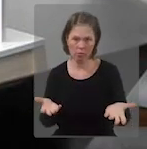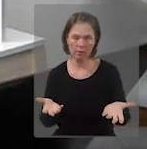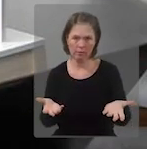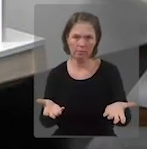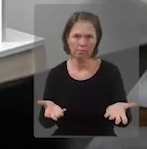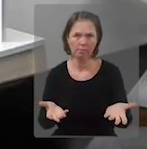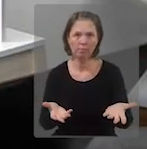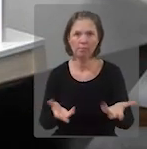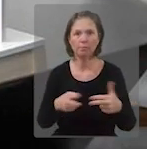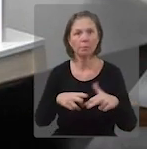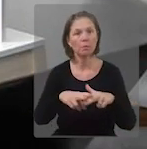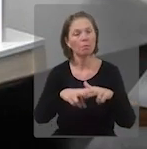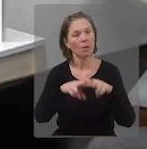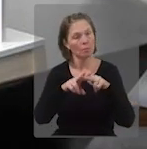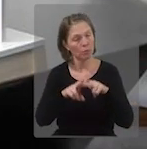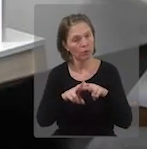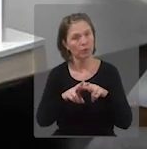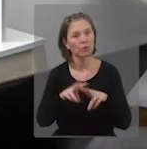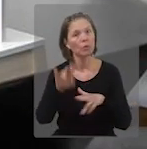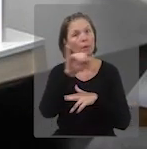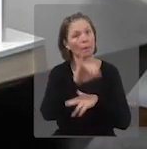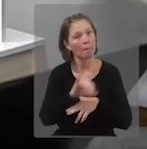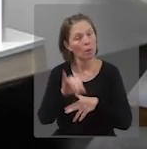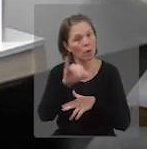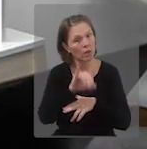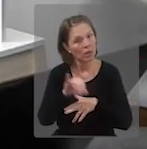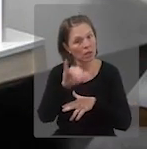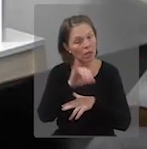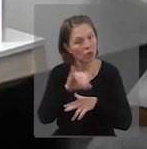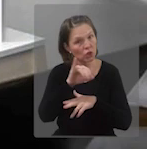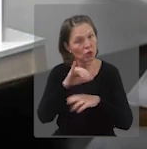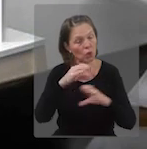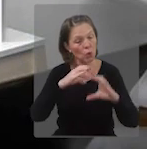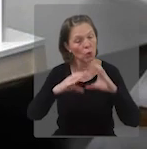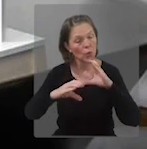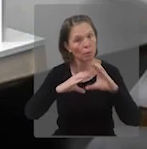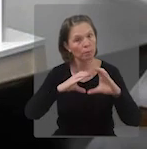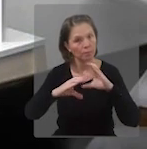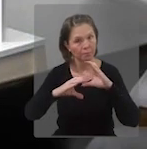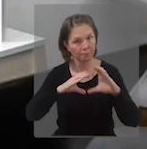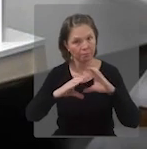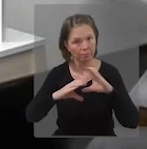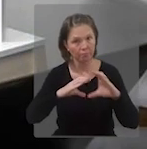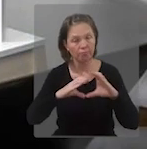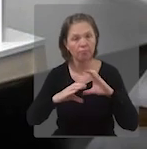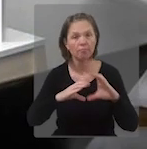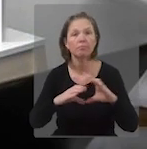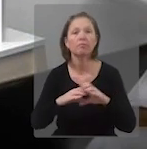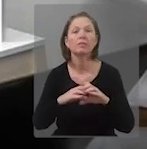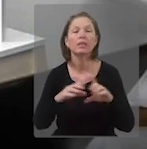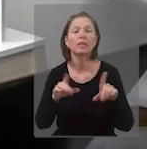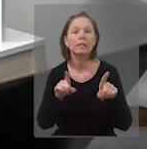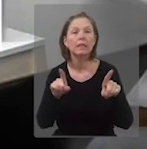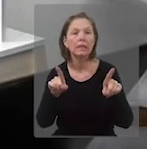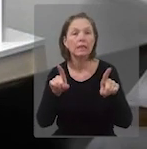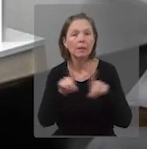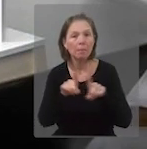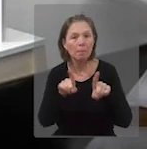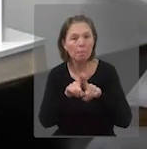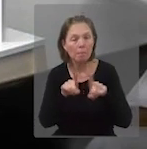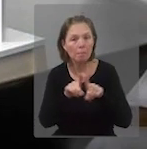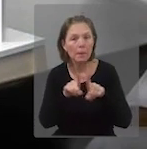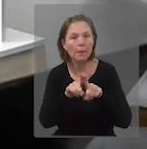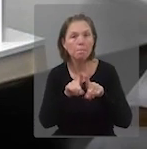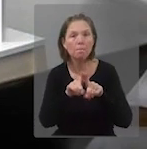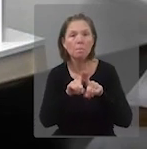E pode não ser. E pode estar faltando esse detalhe, essa atenção à comunicação. E, da mesma